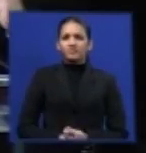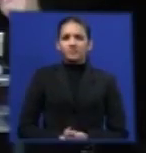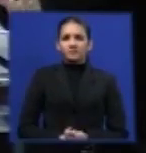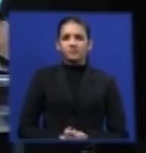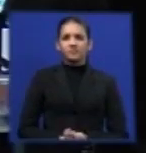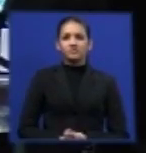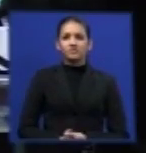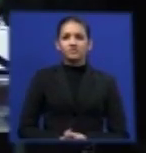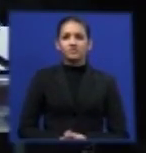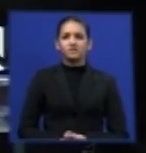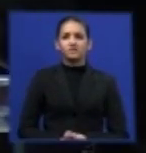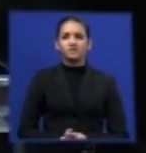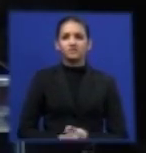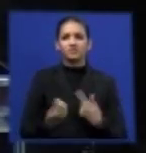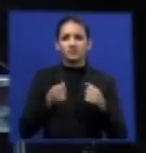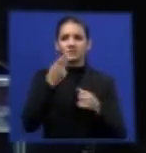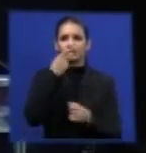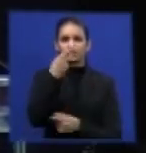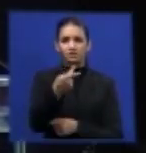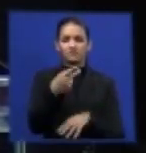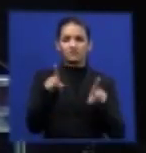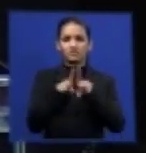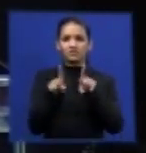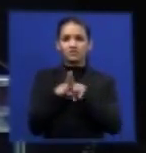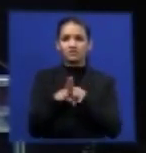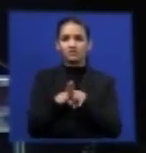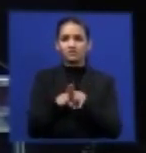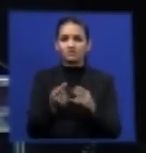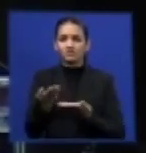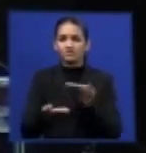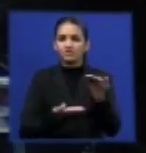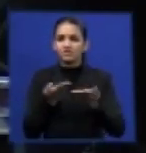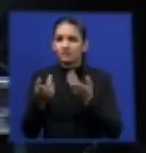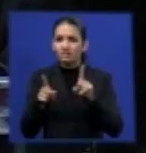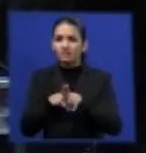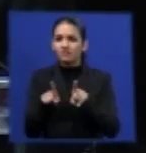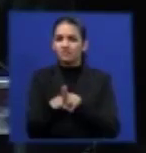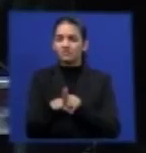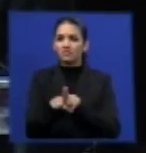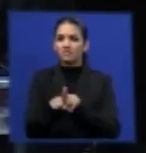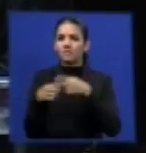Eu devo dizer ainda mais uma coisa, e se tratando de passivo ambiental,